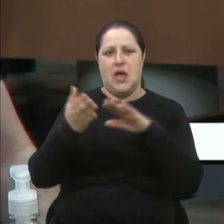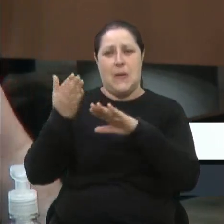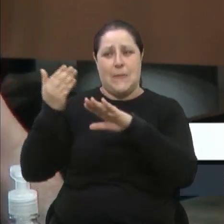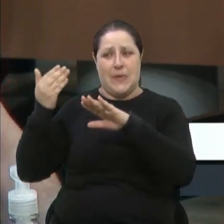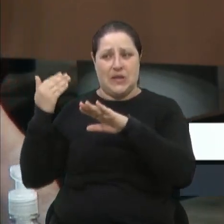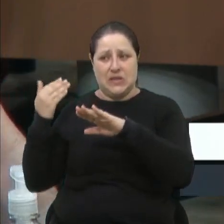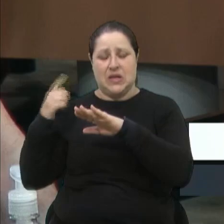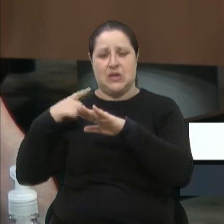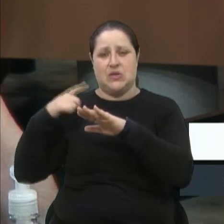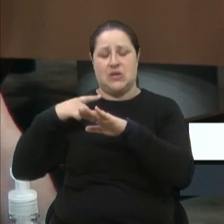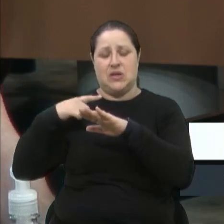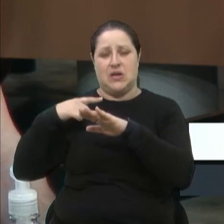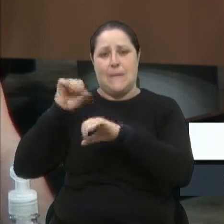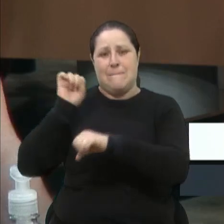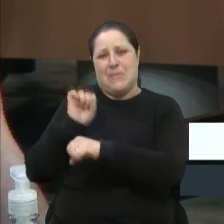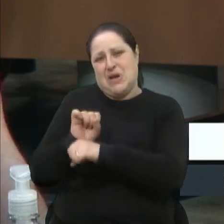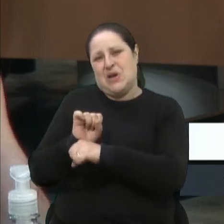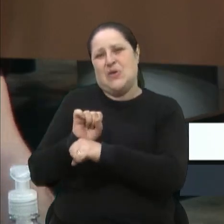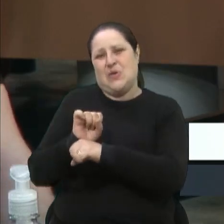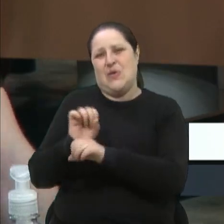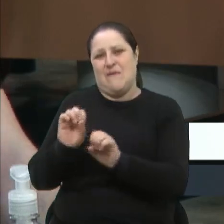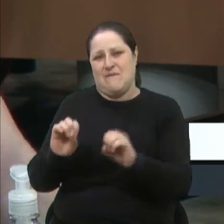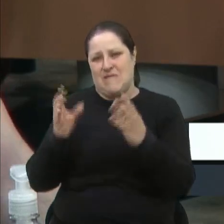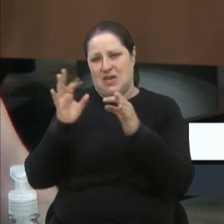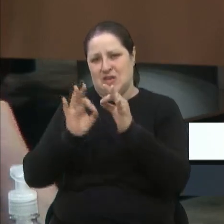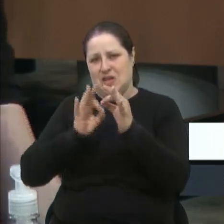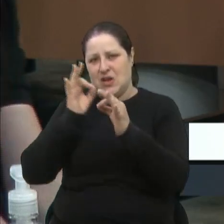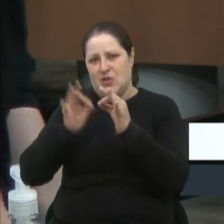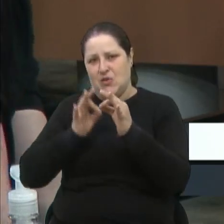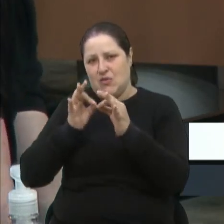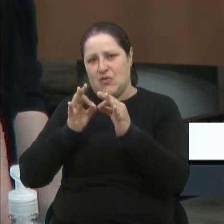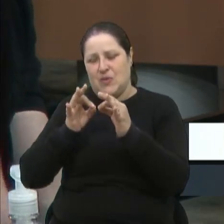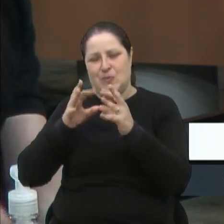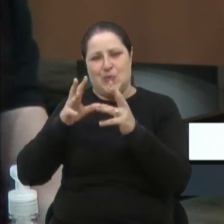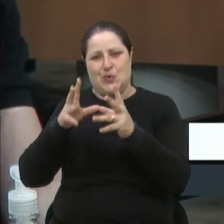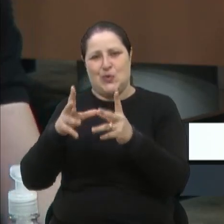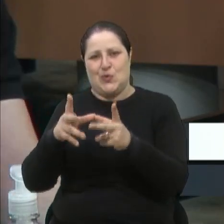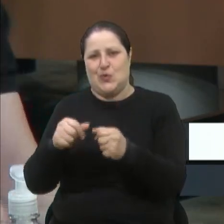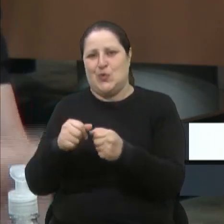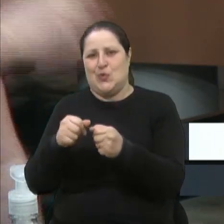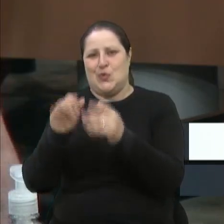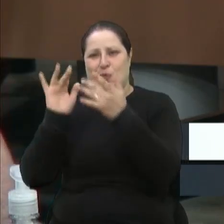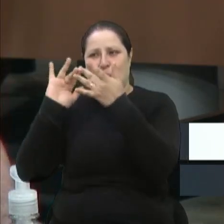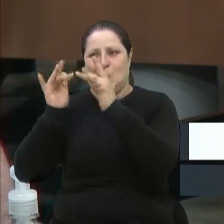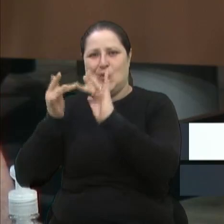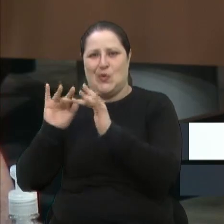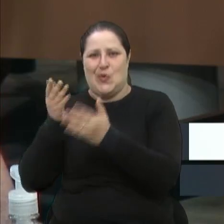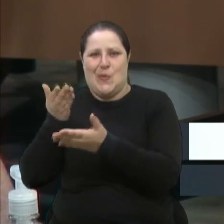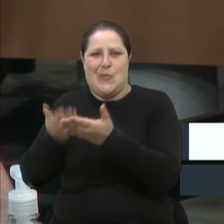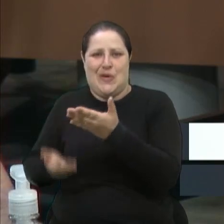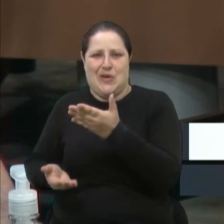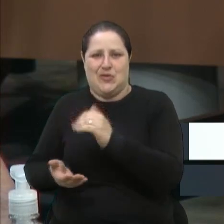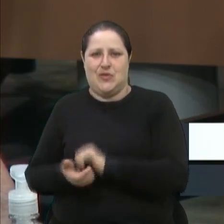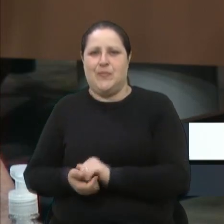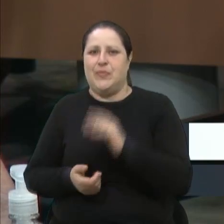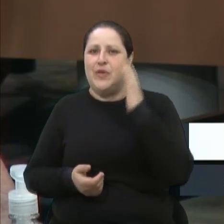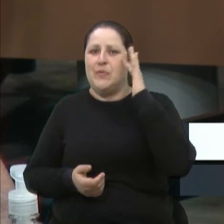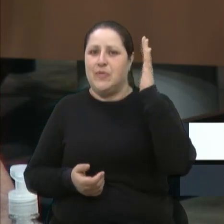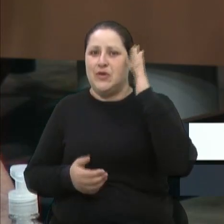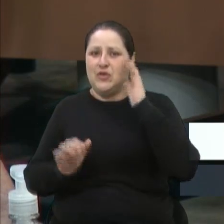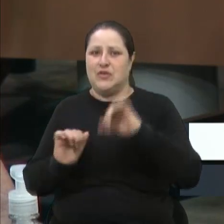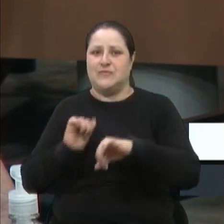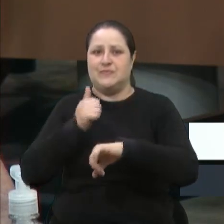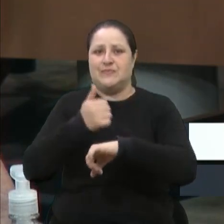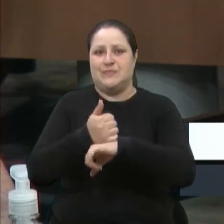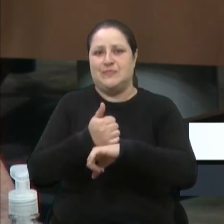problemas a festa uva, desarticulou tudo. Te coloca no lugar daqueles que vendem, vereadora Marisola, o